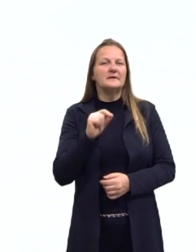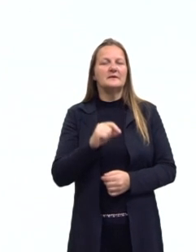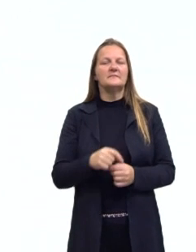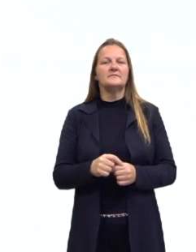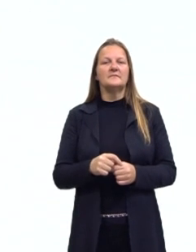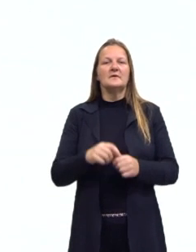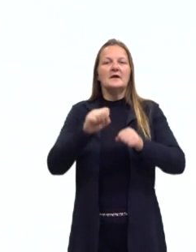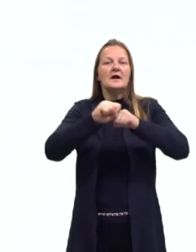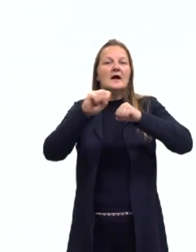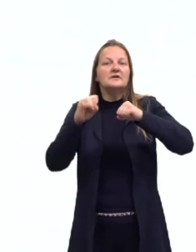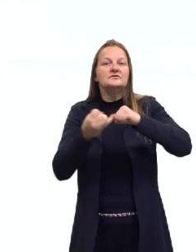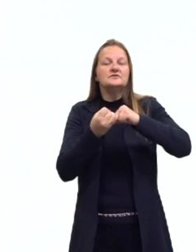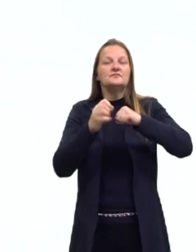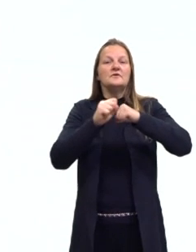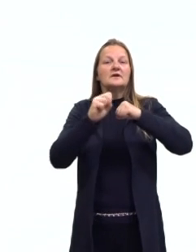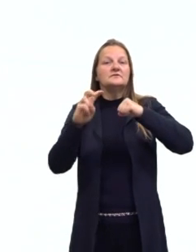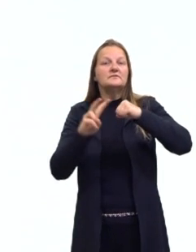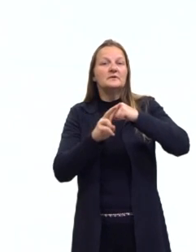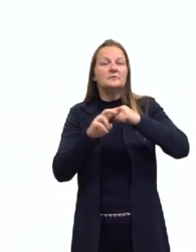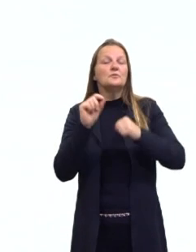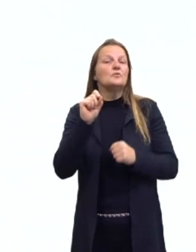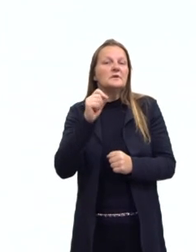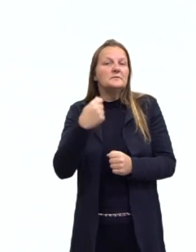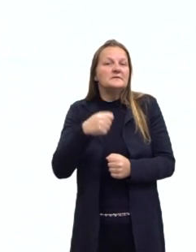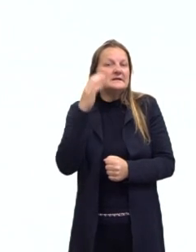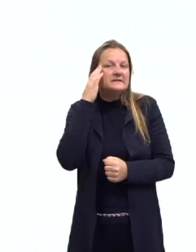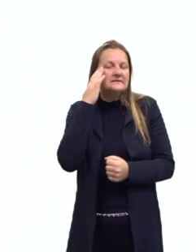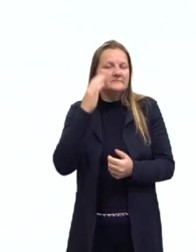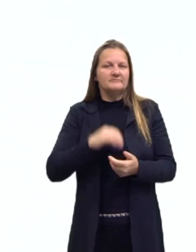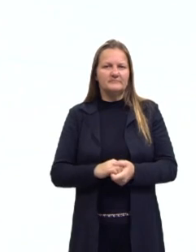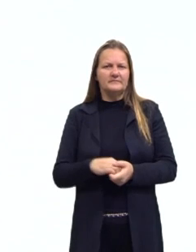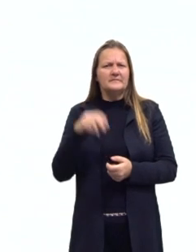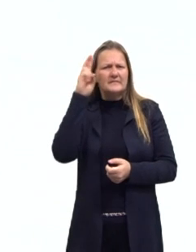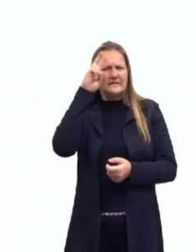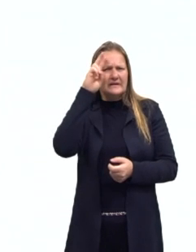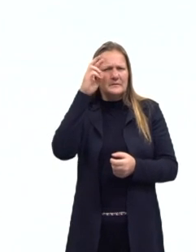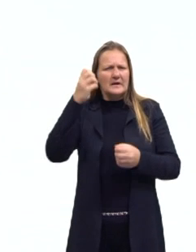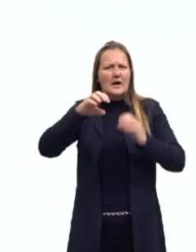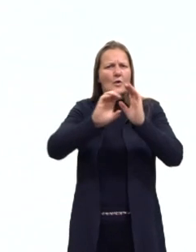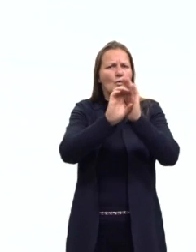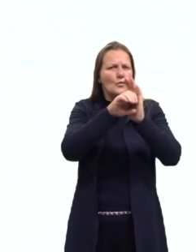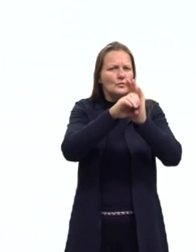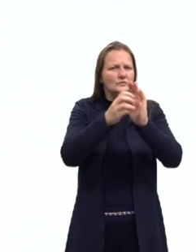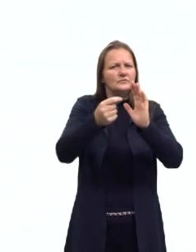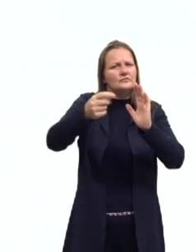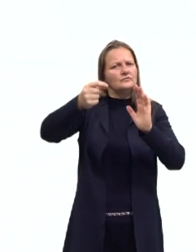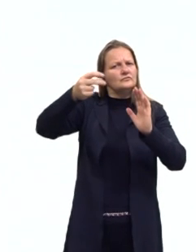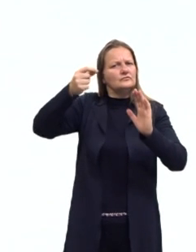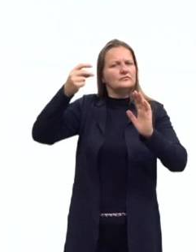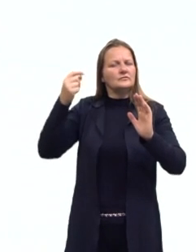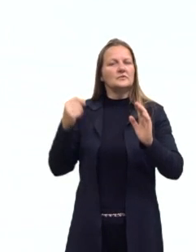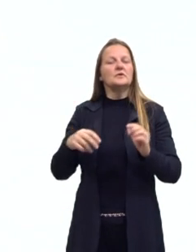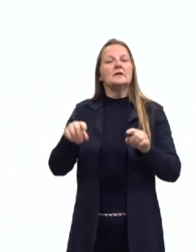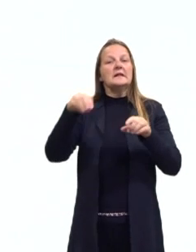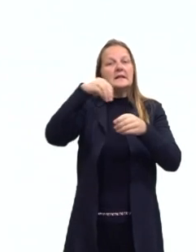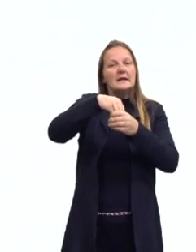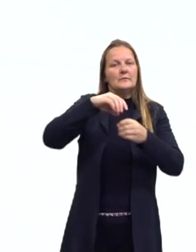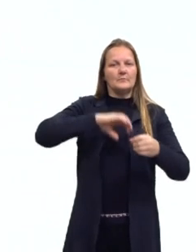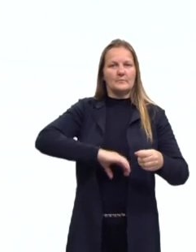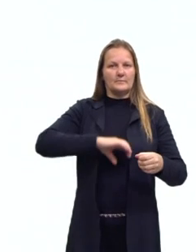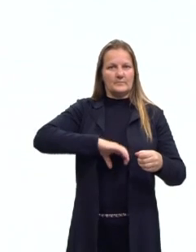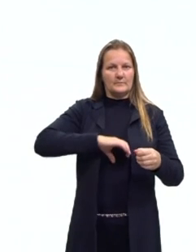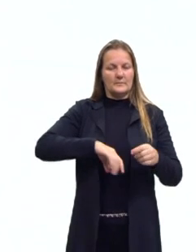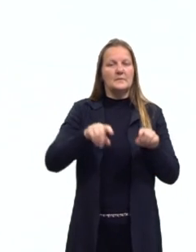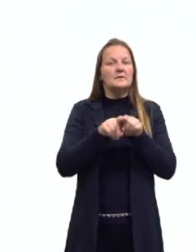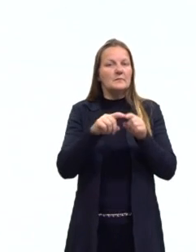adjetivos e advérbios? Nós precisamos relembrar alguns conceitos que tanto para a língua portuguesa quanto para a